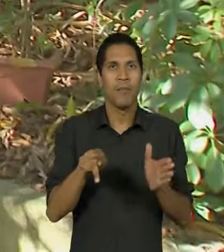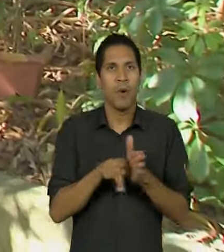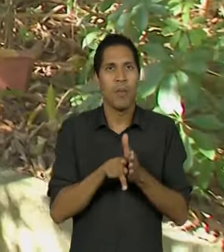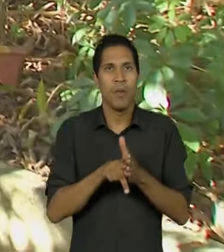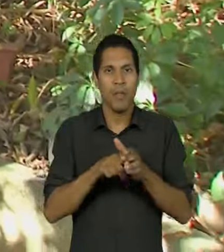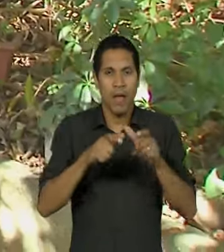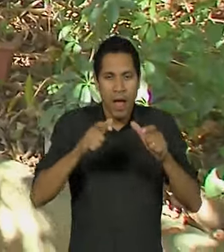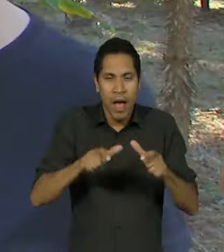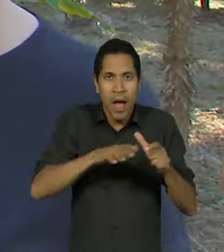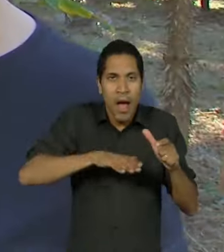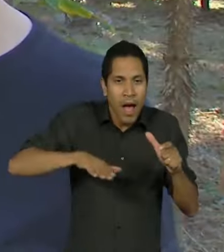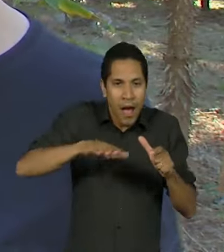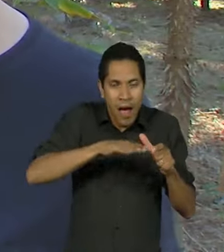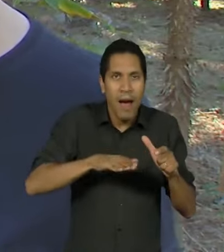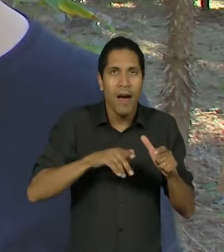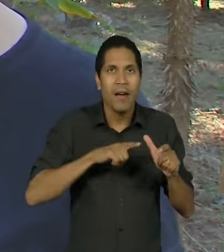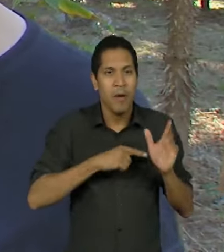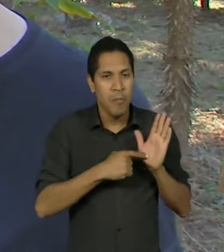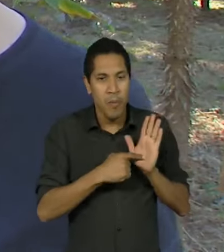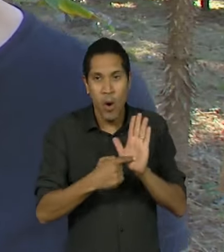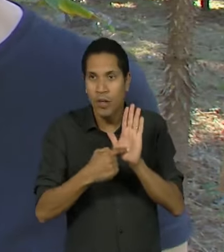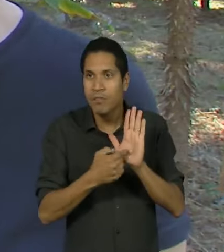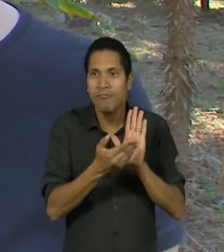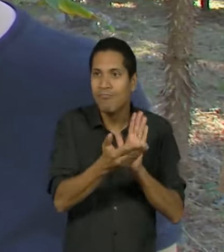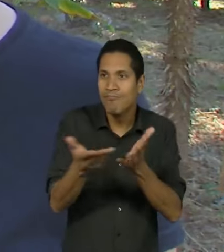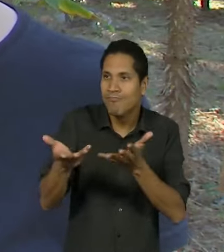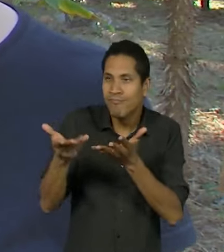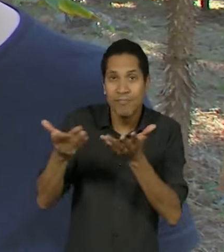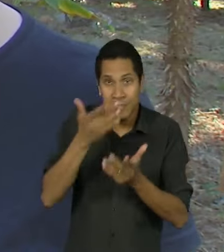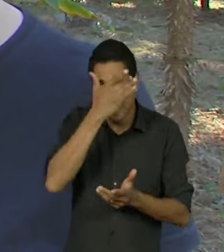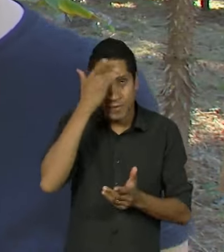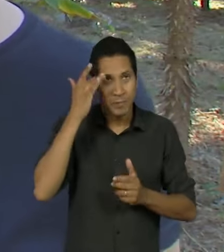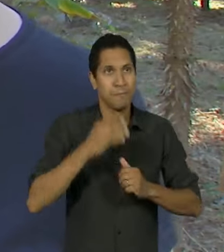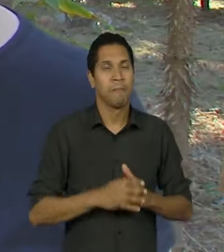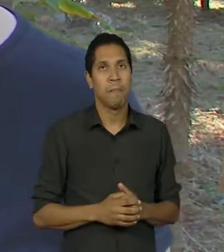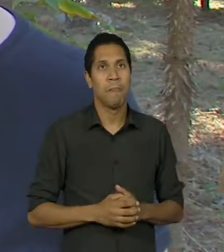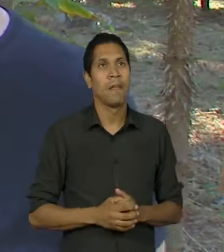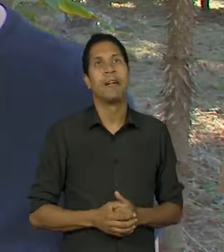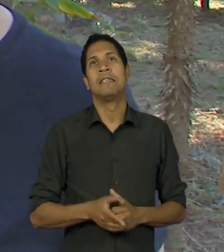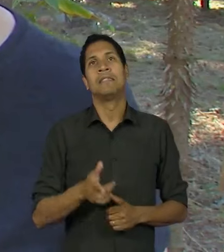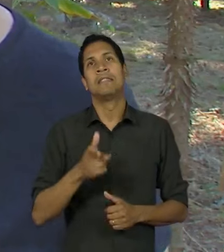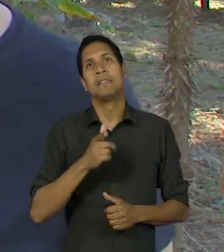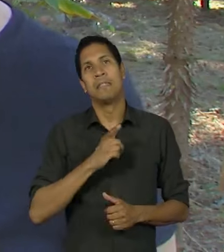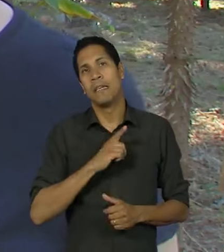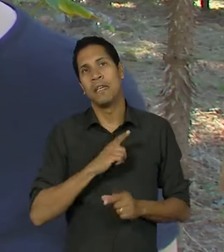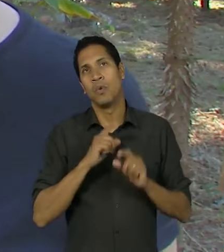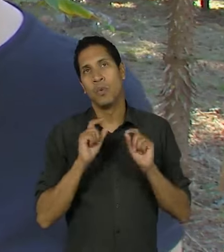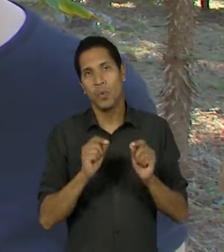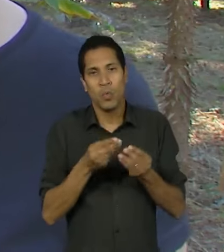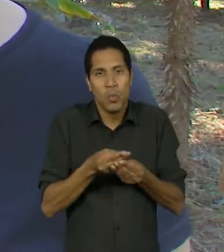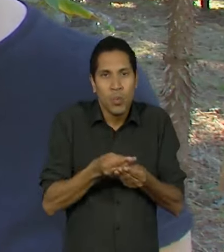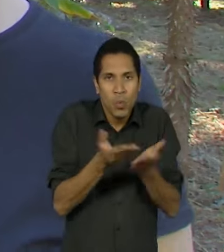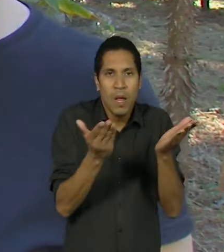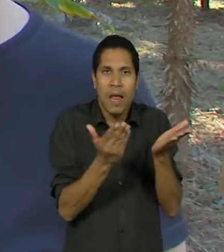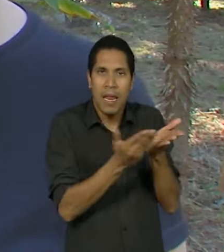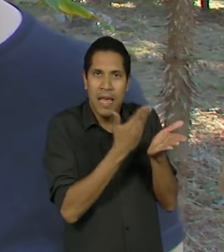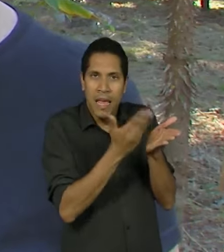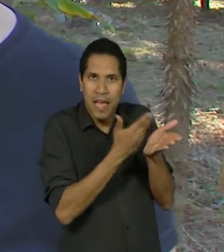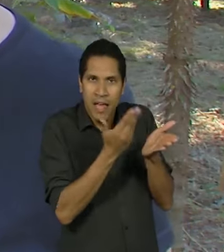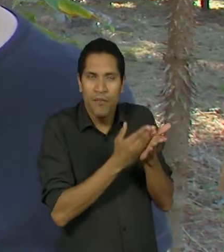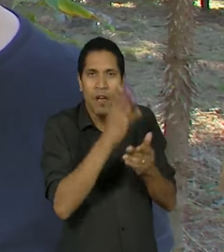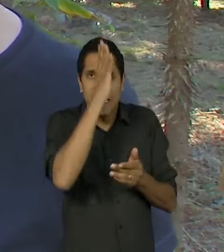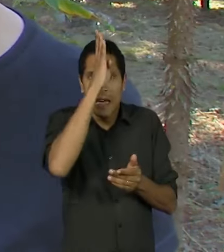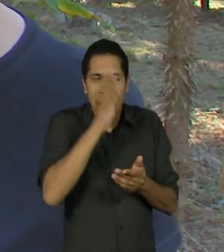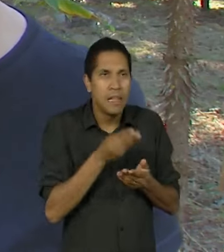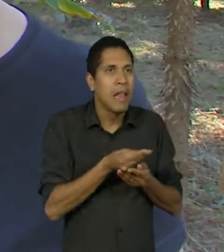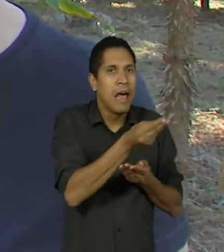apoio. A letraria e Horta elas estão muito ligadas porque a letraria distribui os livros gratuitamente nos